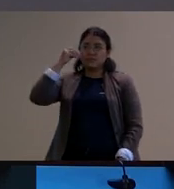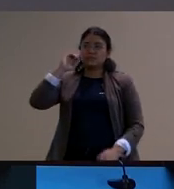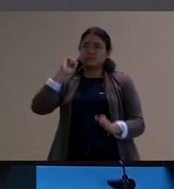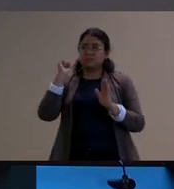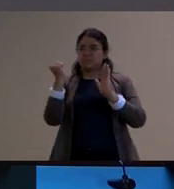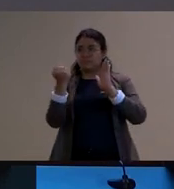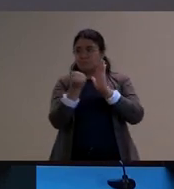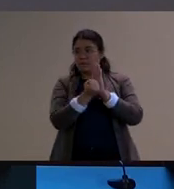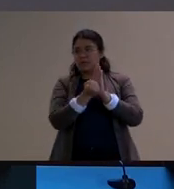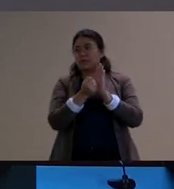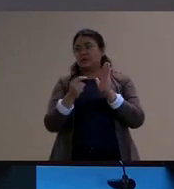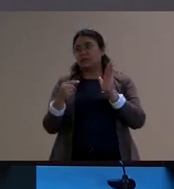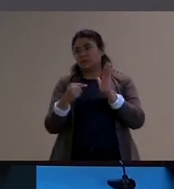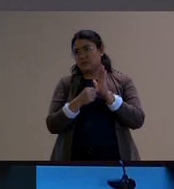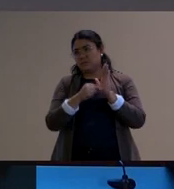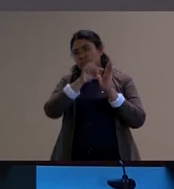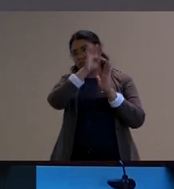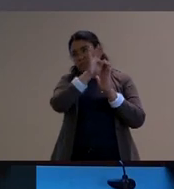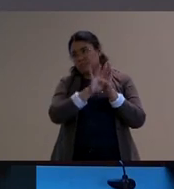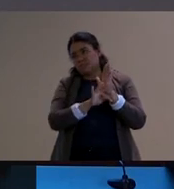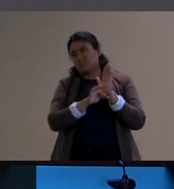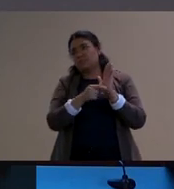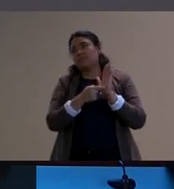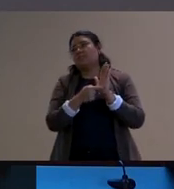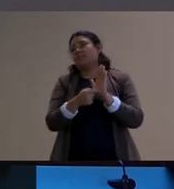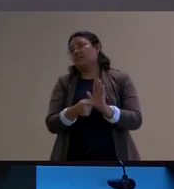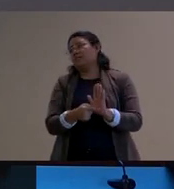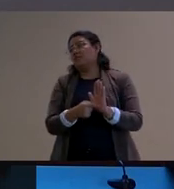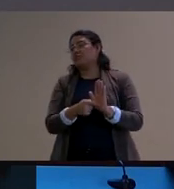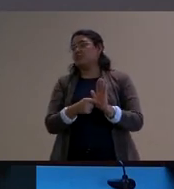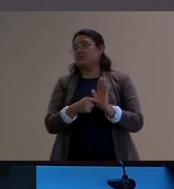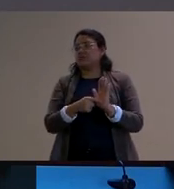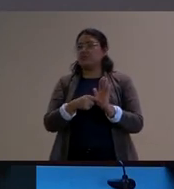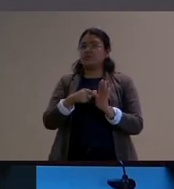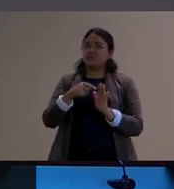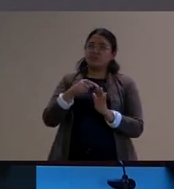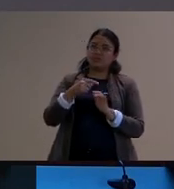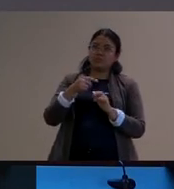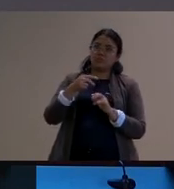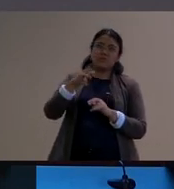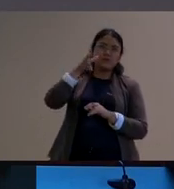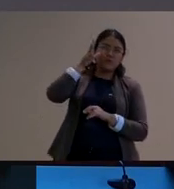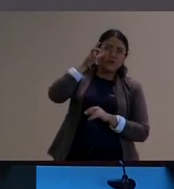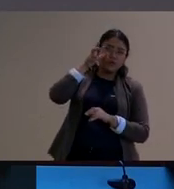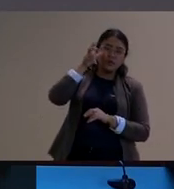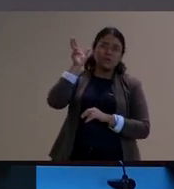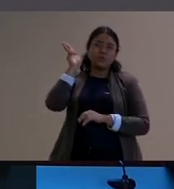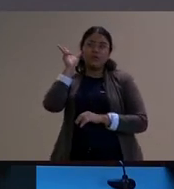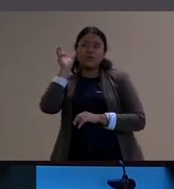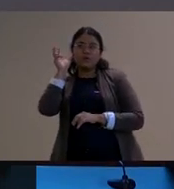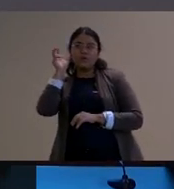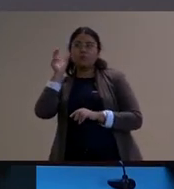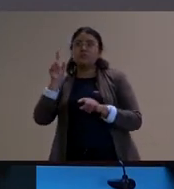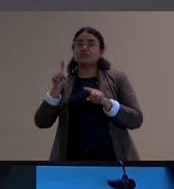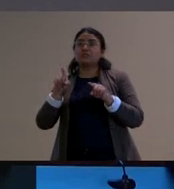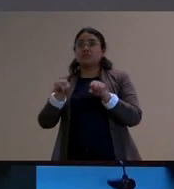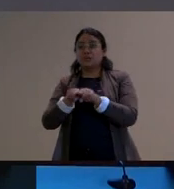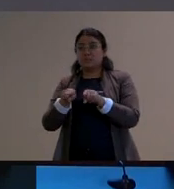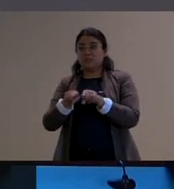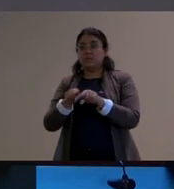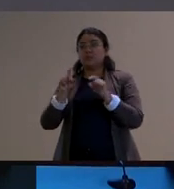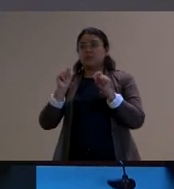lá no texto ele mostra um pouco isso assim com quem ouviu ou viu muita coisa mas tem a ver também com quem